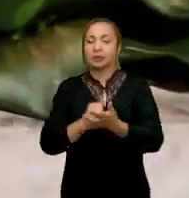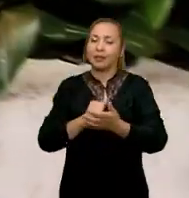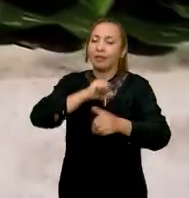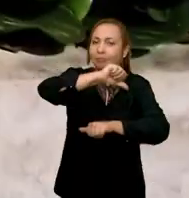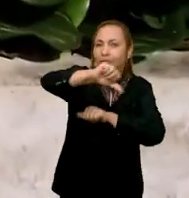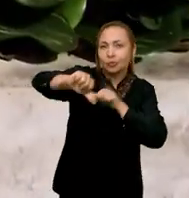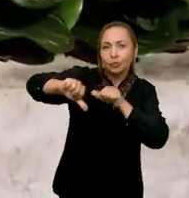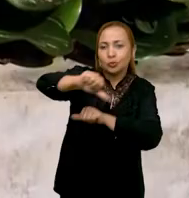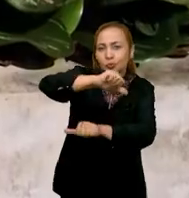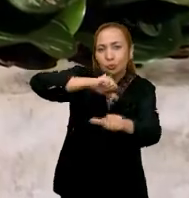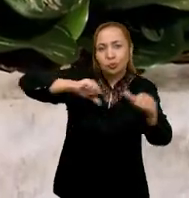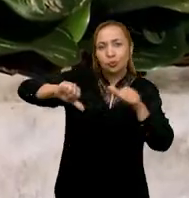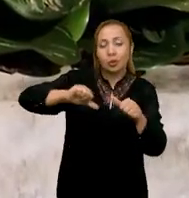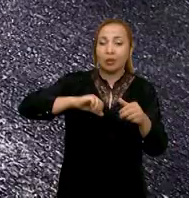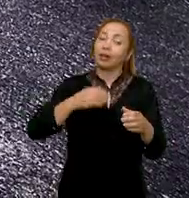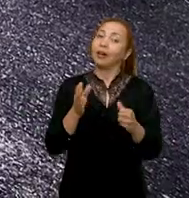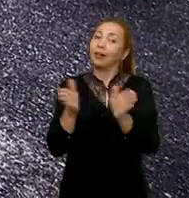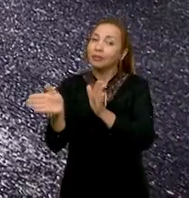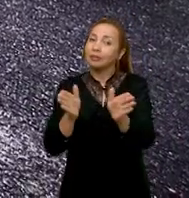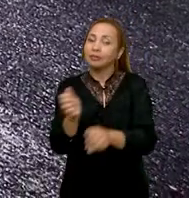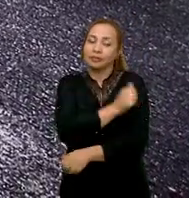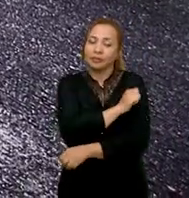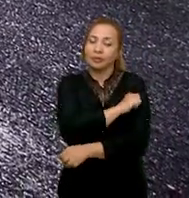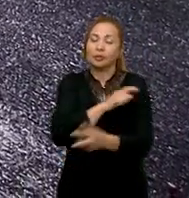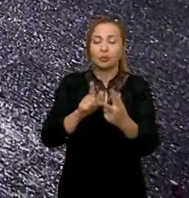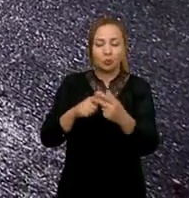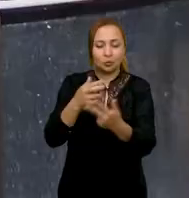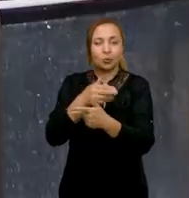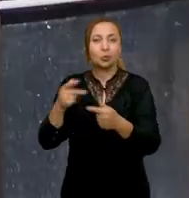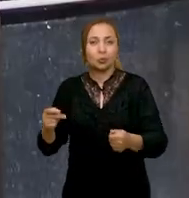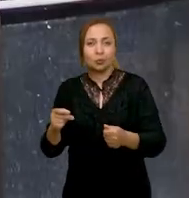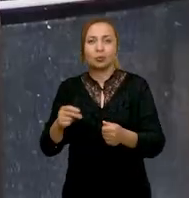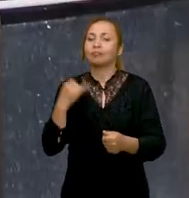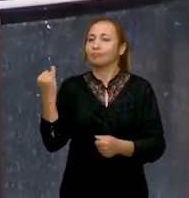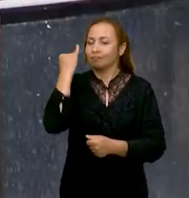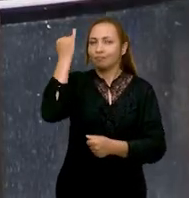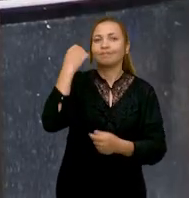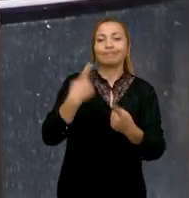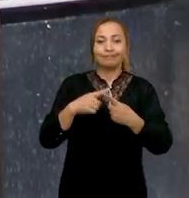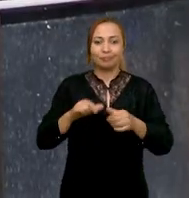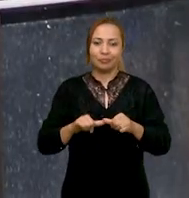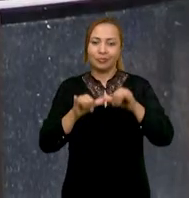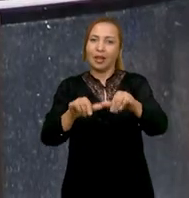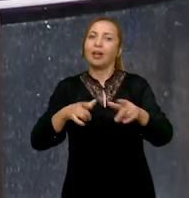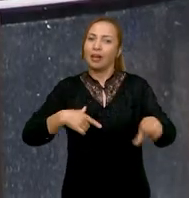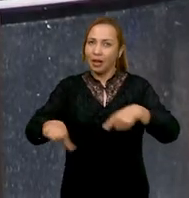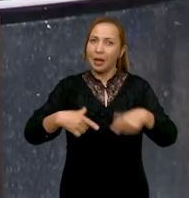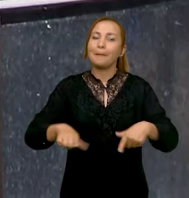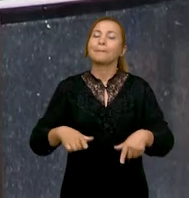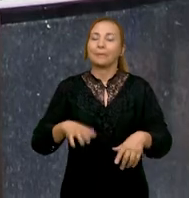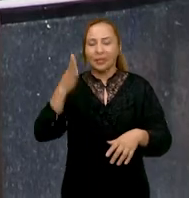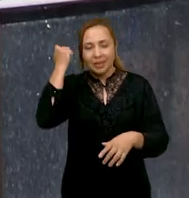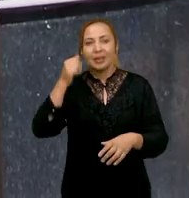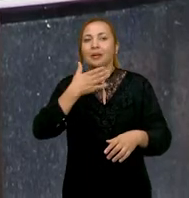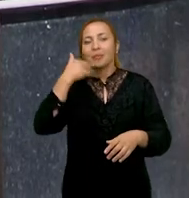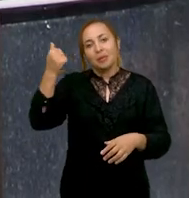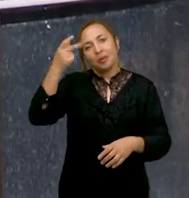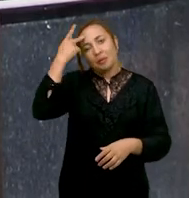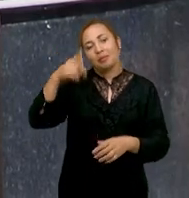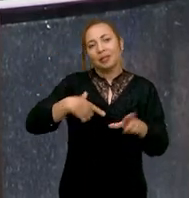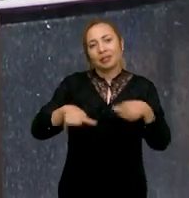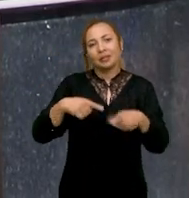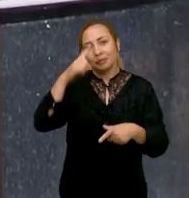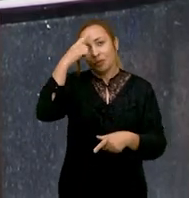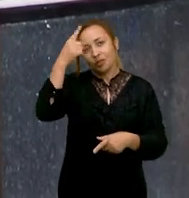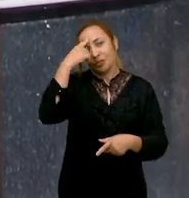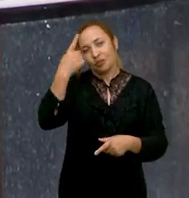Então essa troca entre aluno e produtor é importantíssima, porque quando ele chegar no mercado de trabalho, ele vai estar mais apto a lidar com as situações